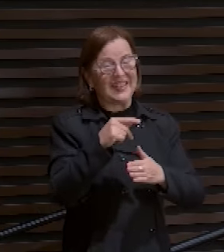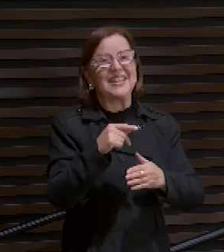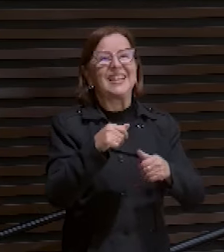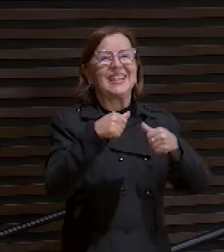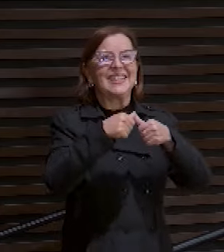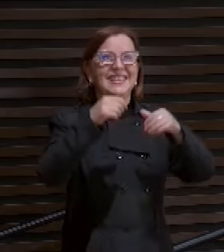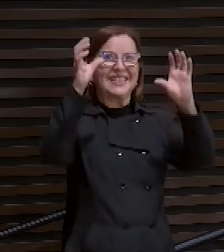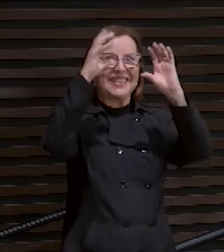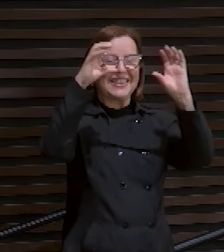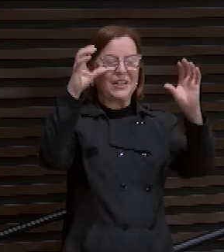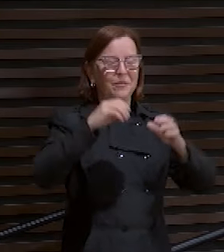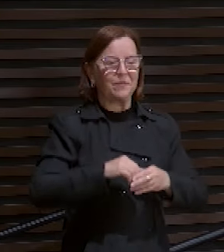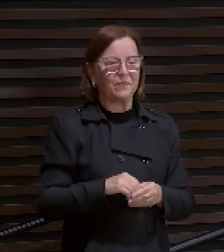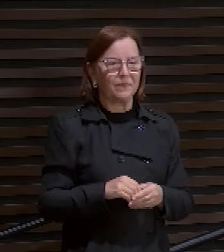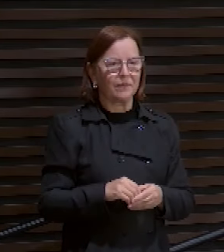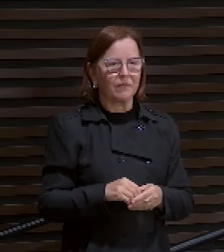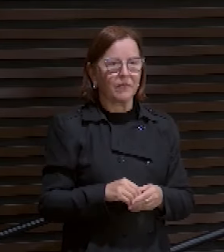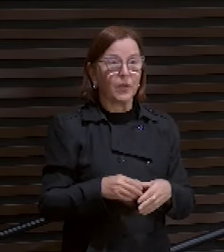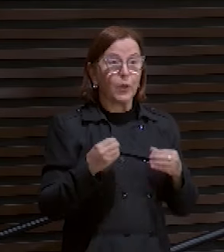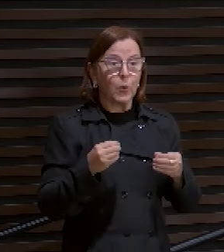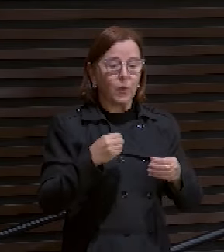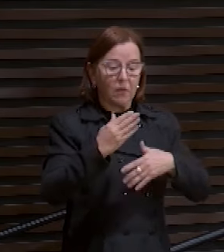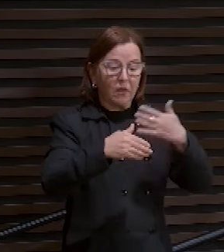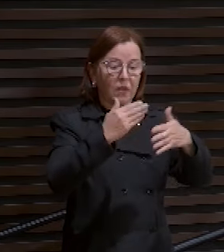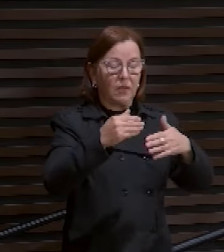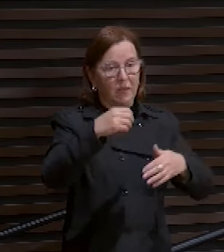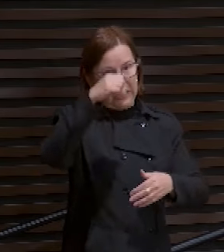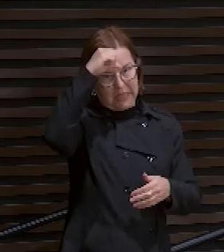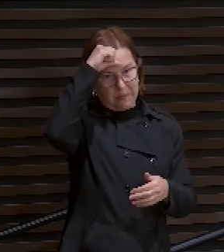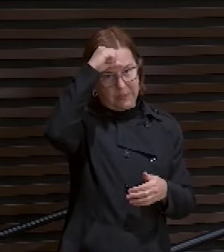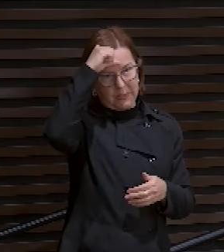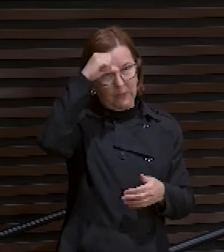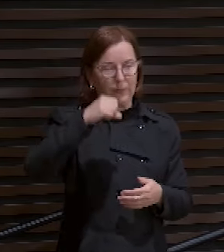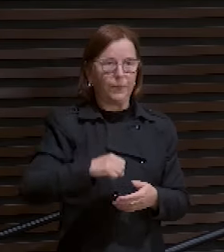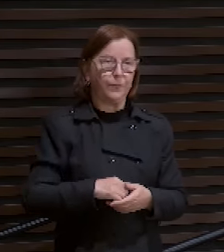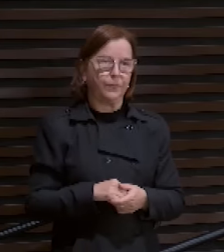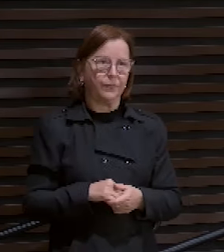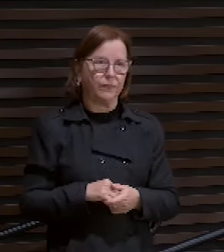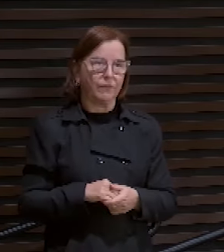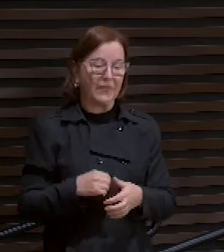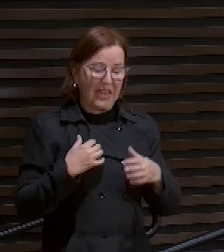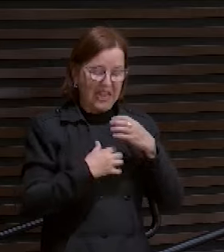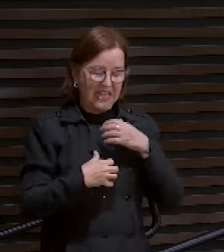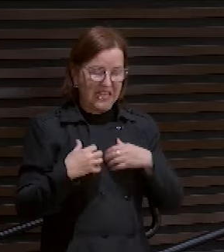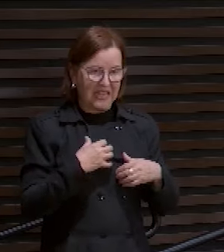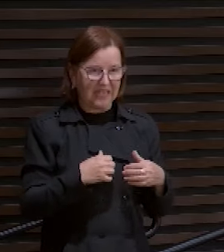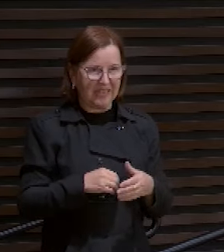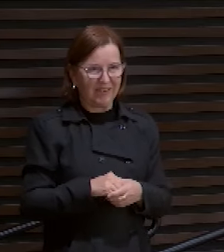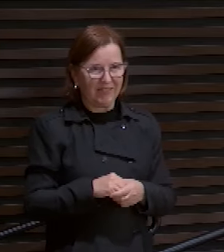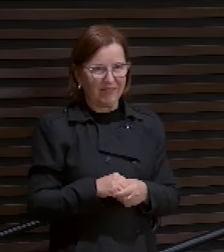Como que se desenvolve a depressão? Então, ansiedade,